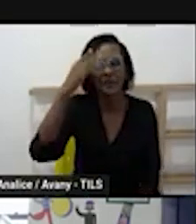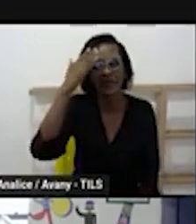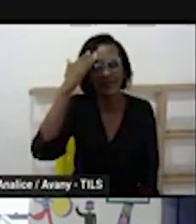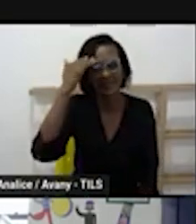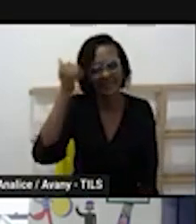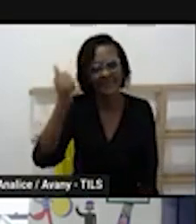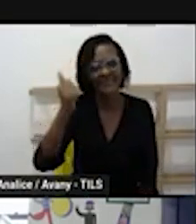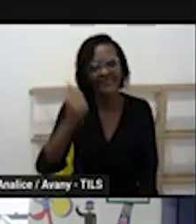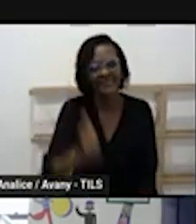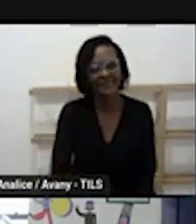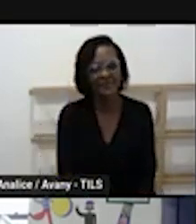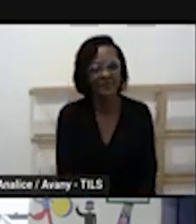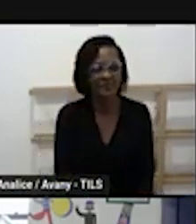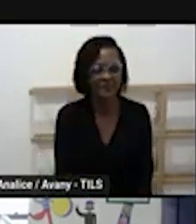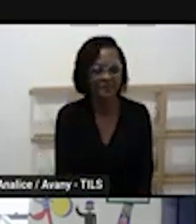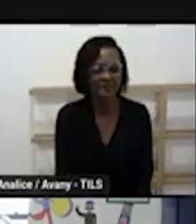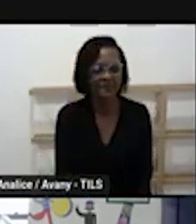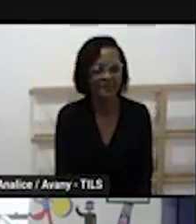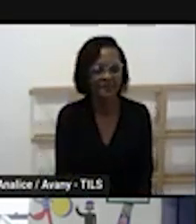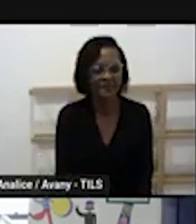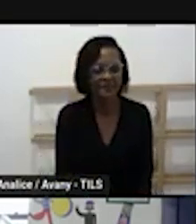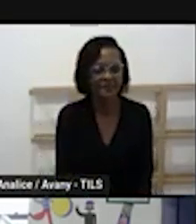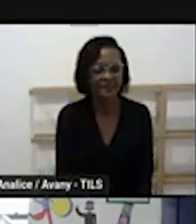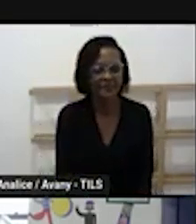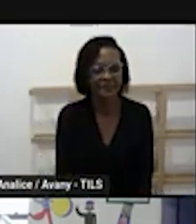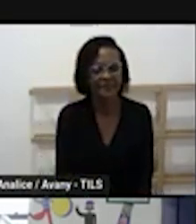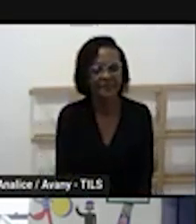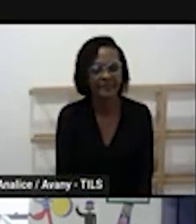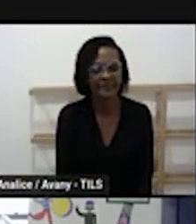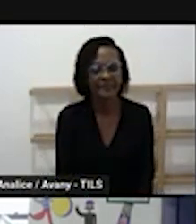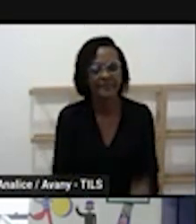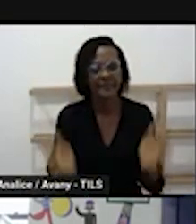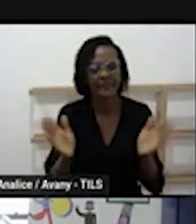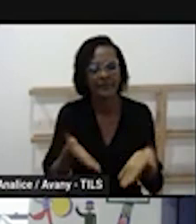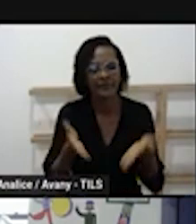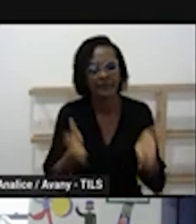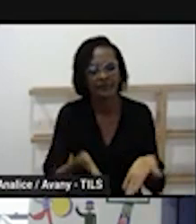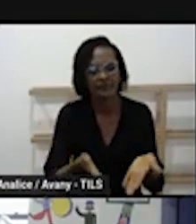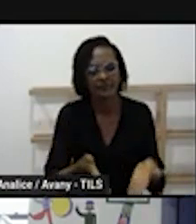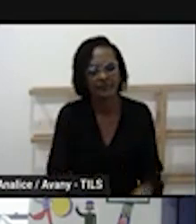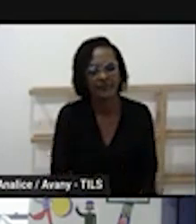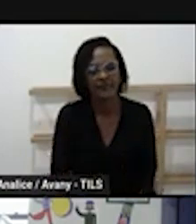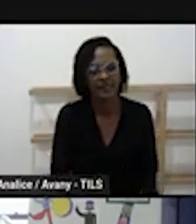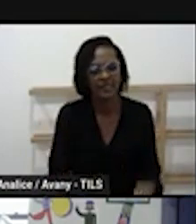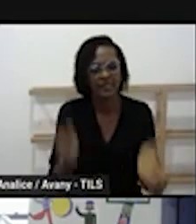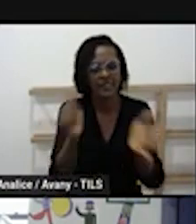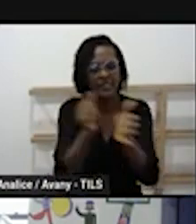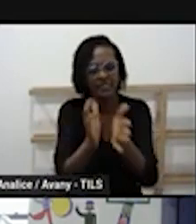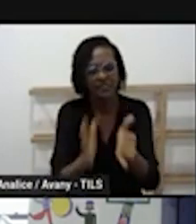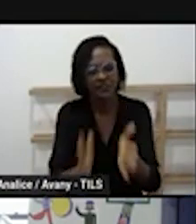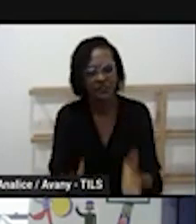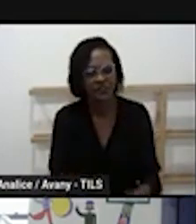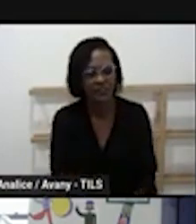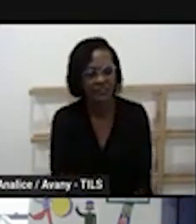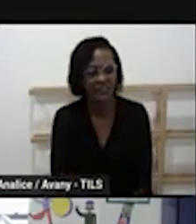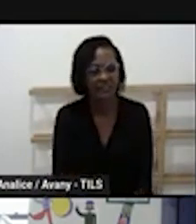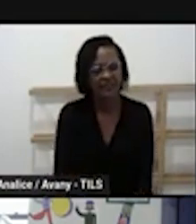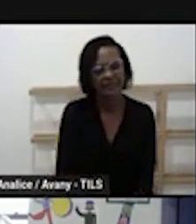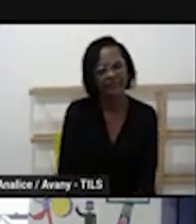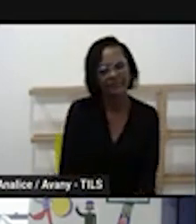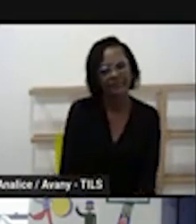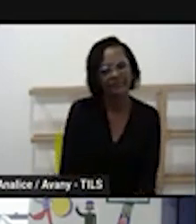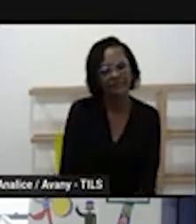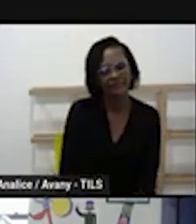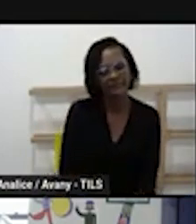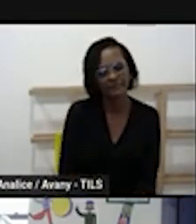ok? agora a atividade independente o que é atividade independente? atividade independente